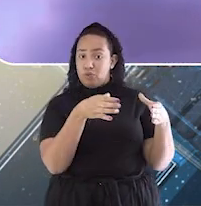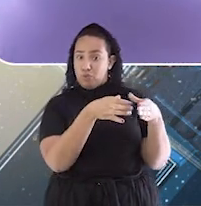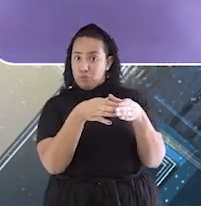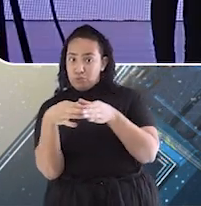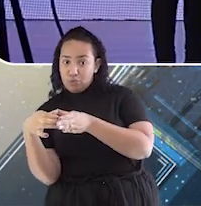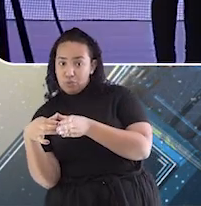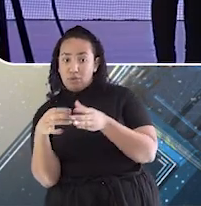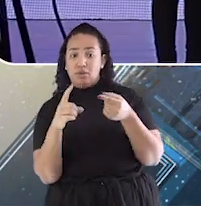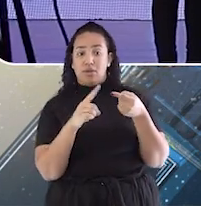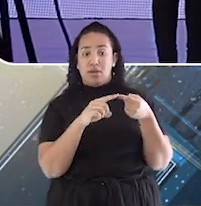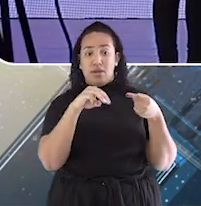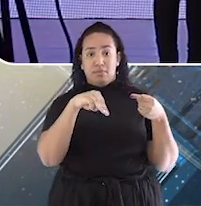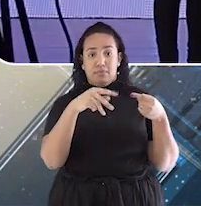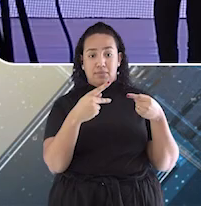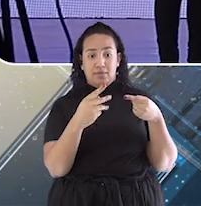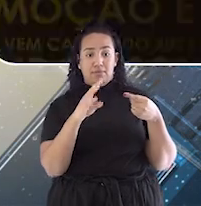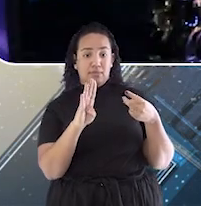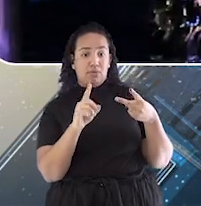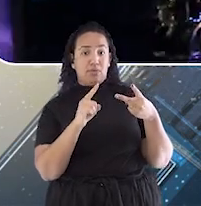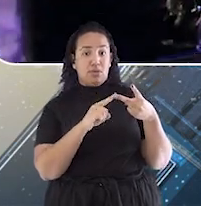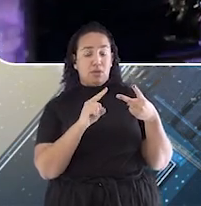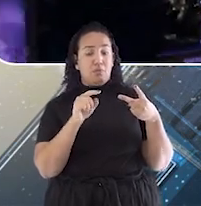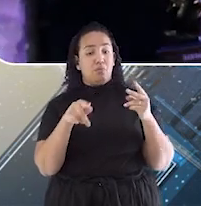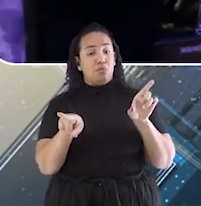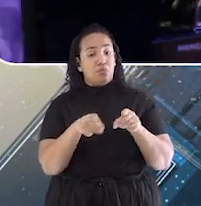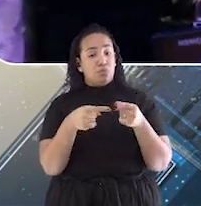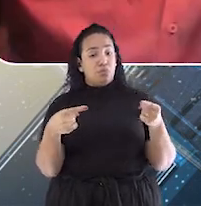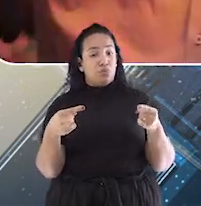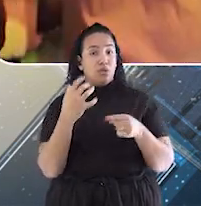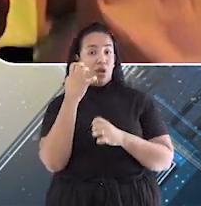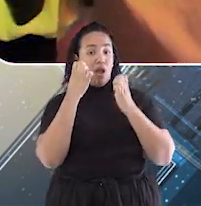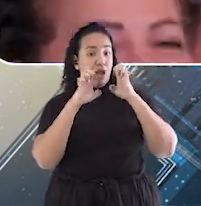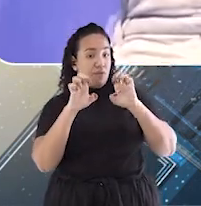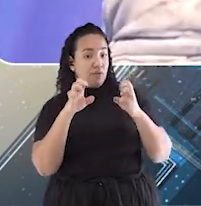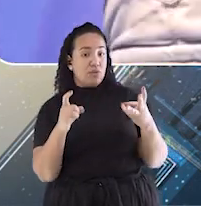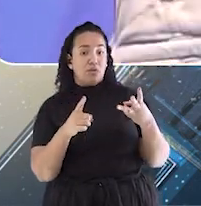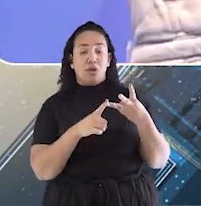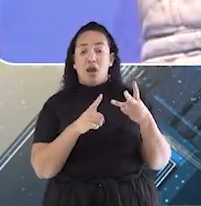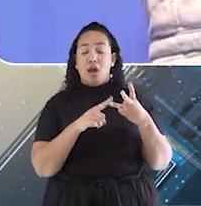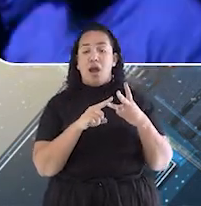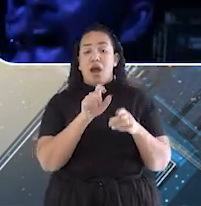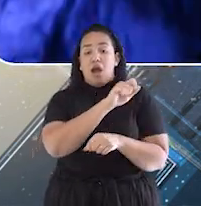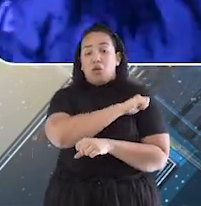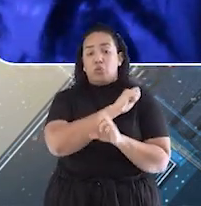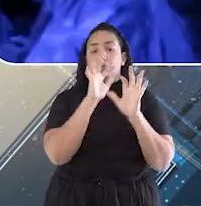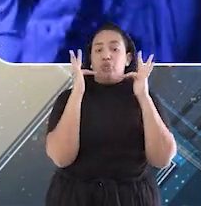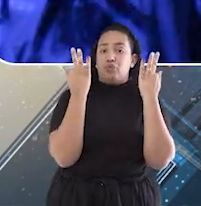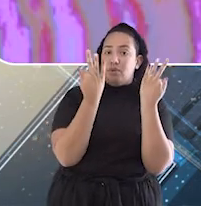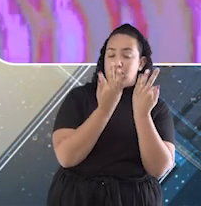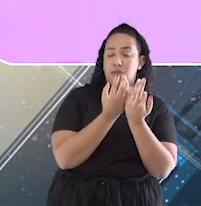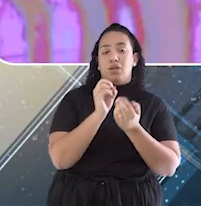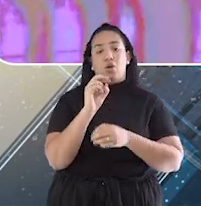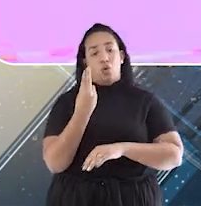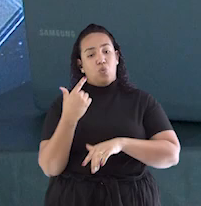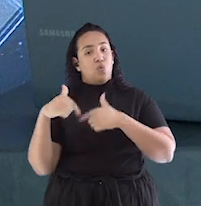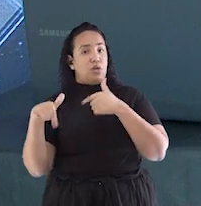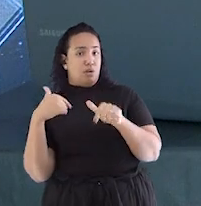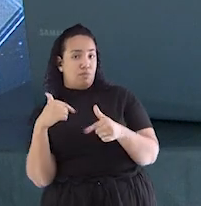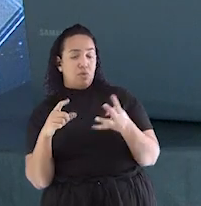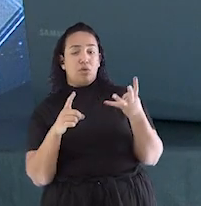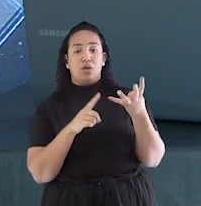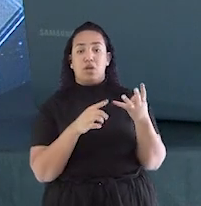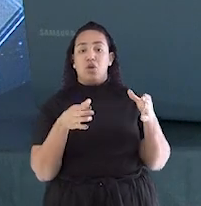MPB, intérprete, gospel, aluno e família ou aluno e servidor E composição e conjunto